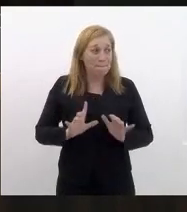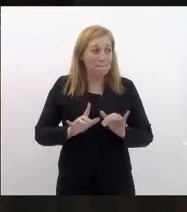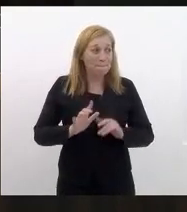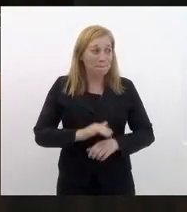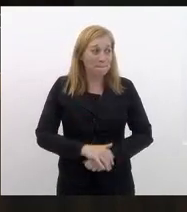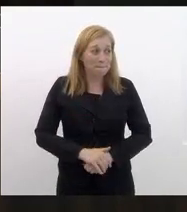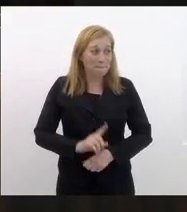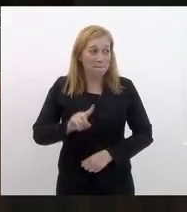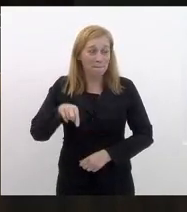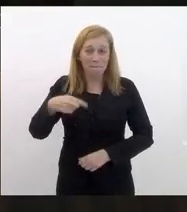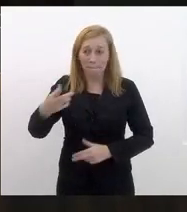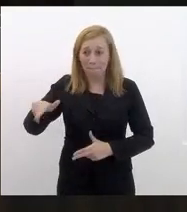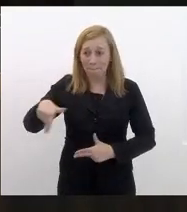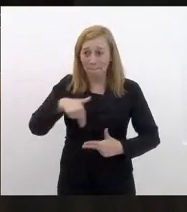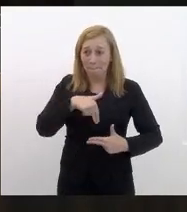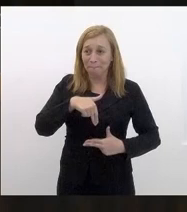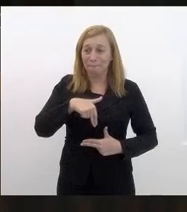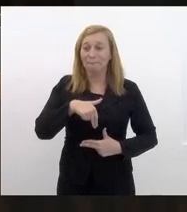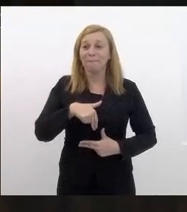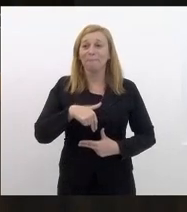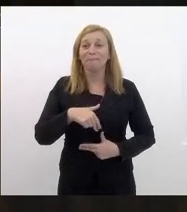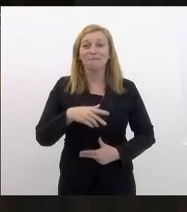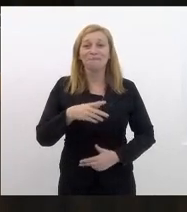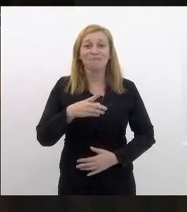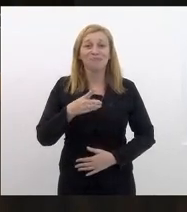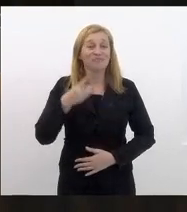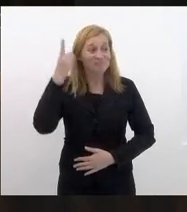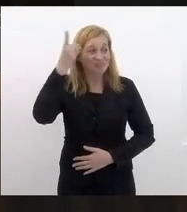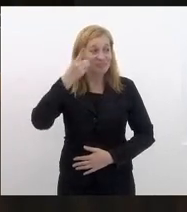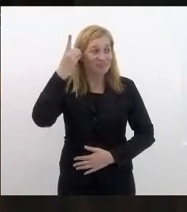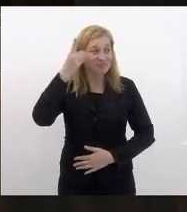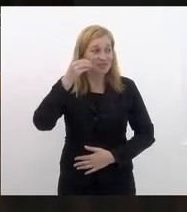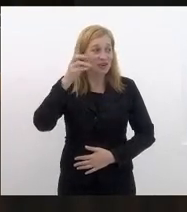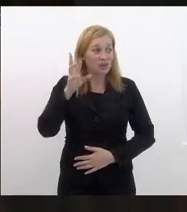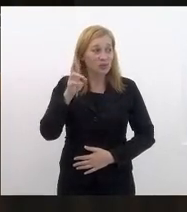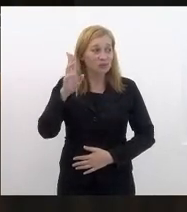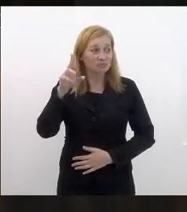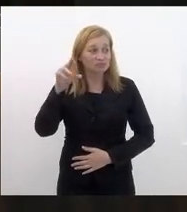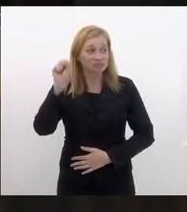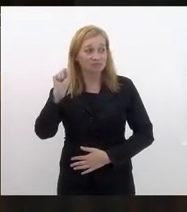o próximo orador que é o nobre deputado Rubens bom tempo